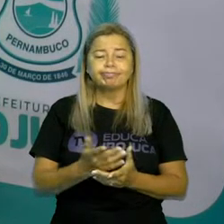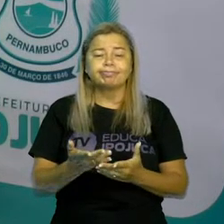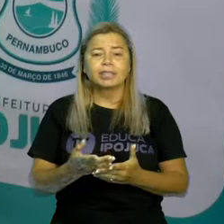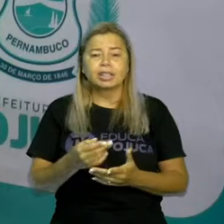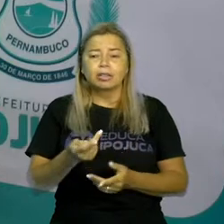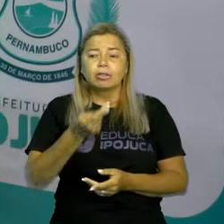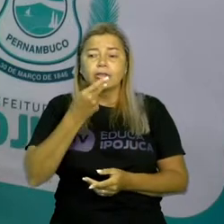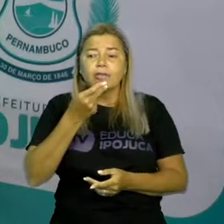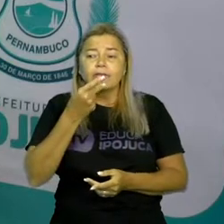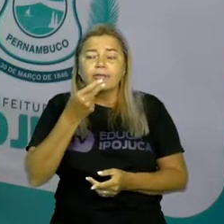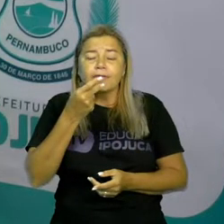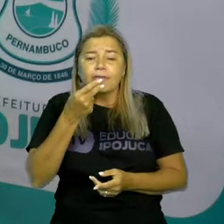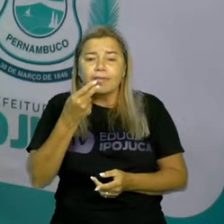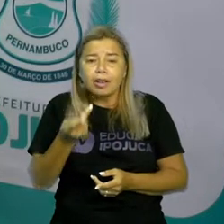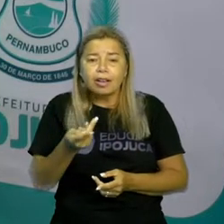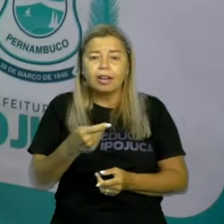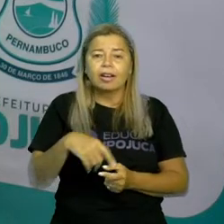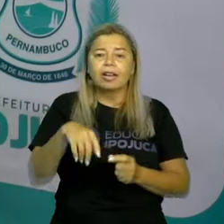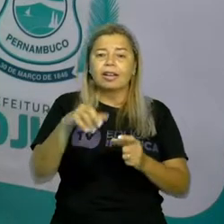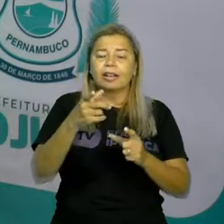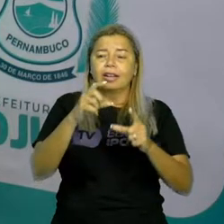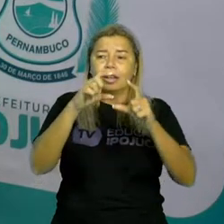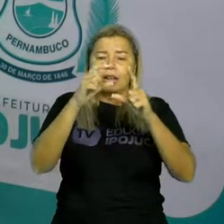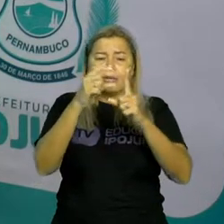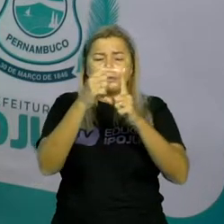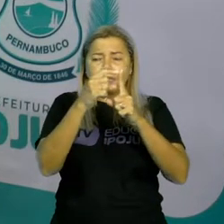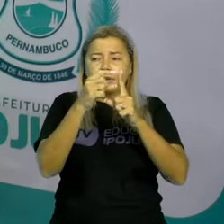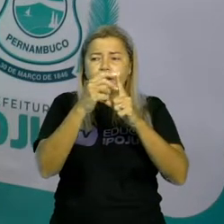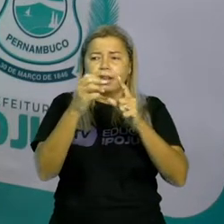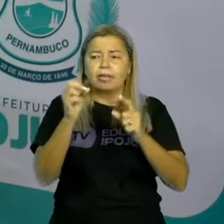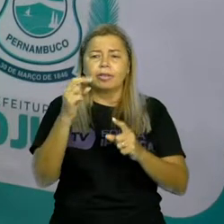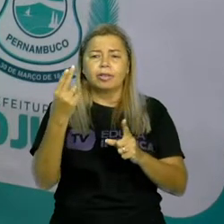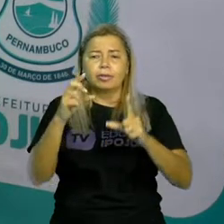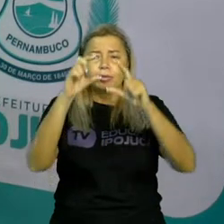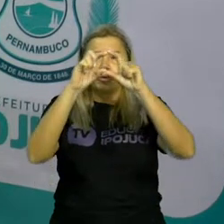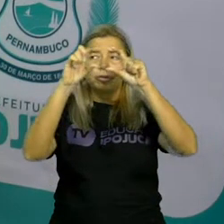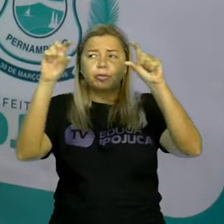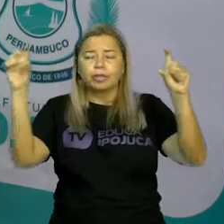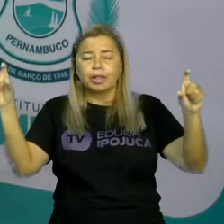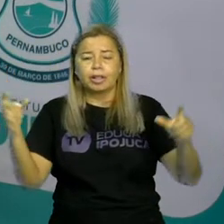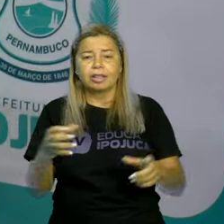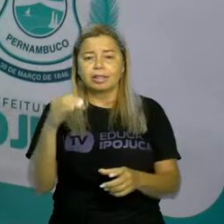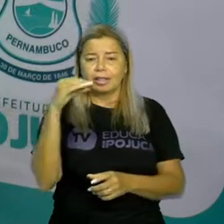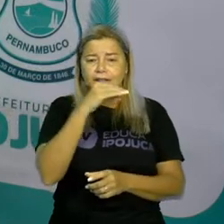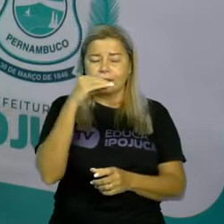pronunciamos essa frase com agilidade, com precisão.